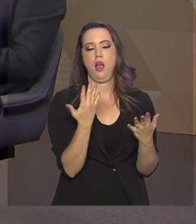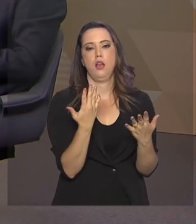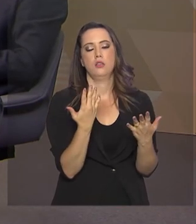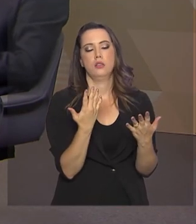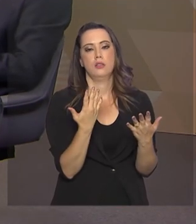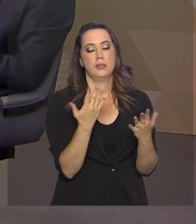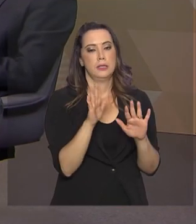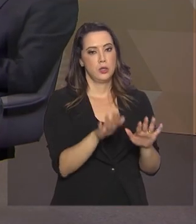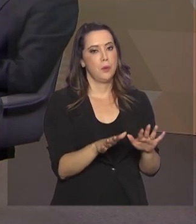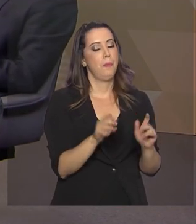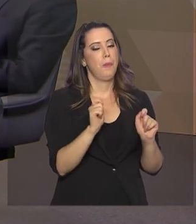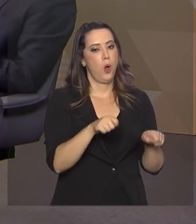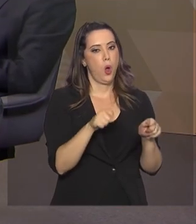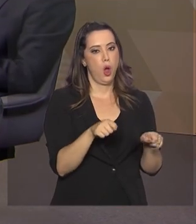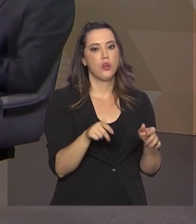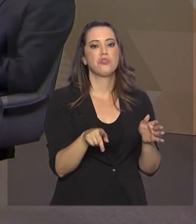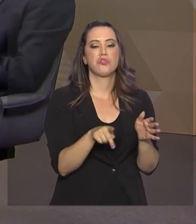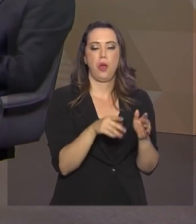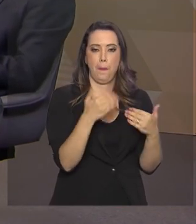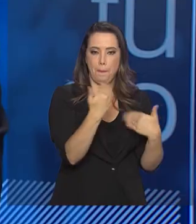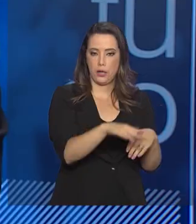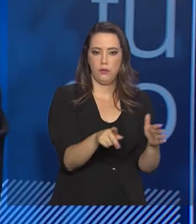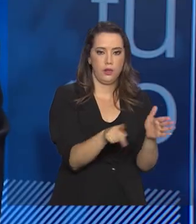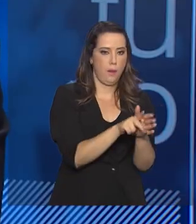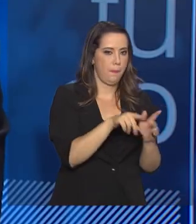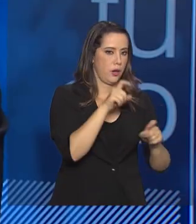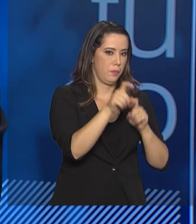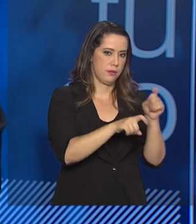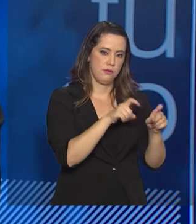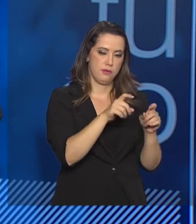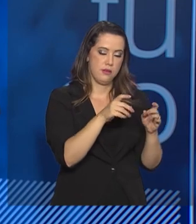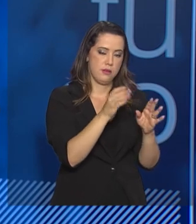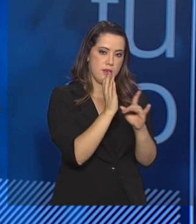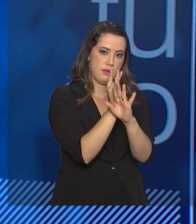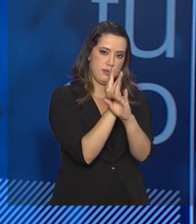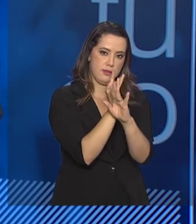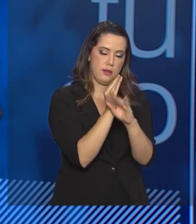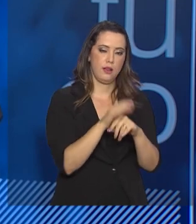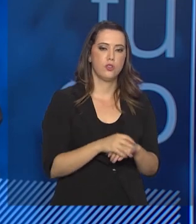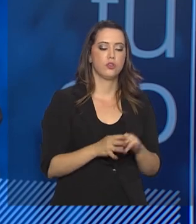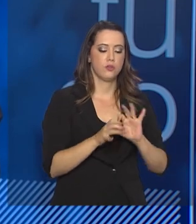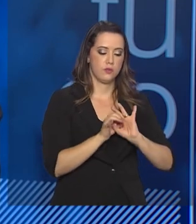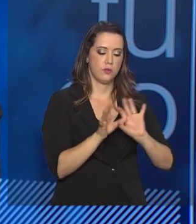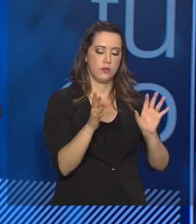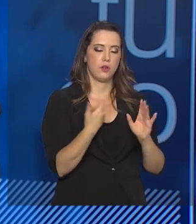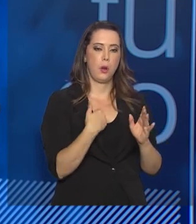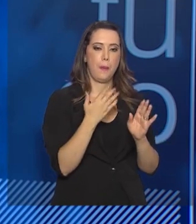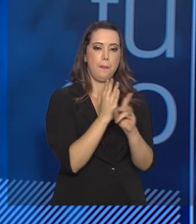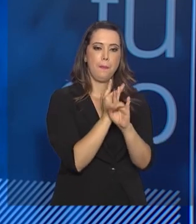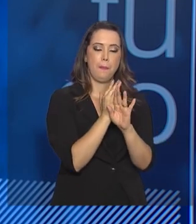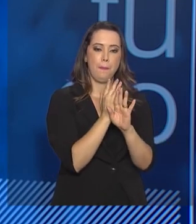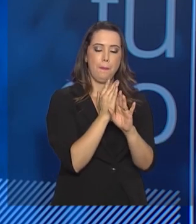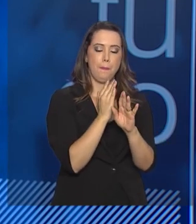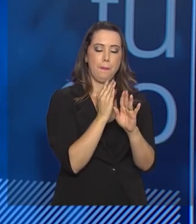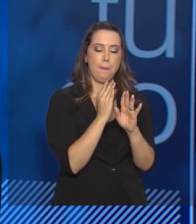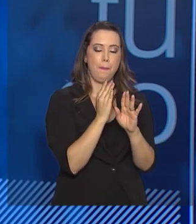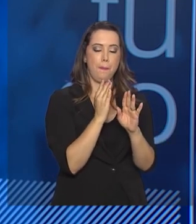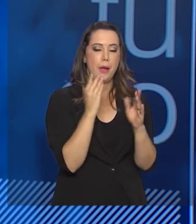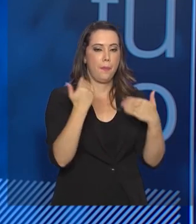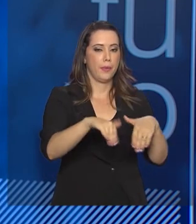fazer a prova, vai poder fazer a prova na sua própria cidade. Então, a ideia é que a gente vai democratizar esse acesso à prova. A gente vai levar a prova para mais municípios.